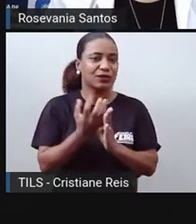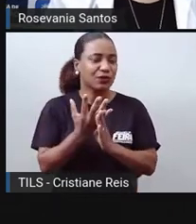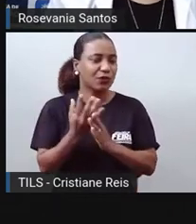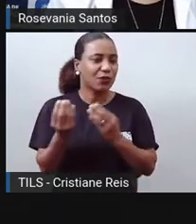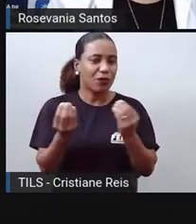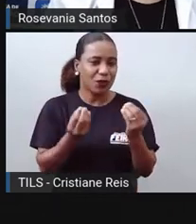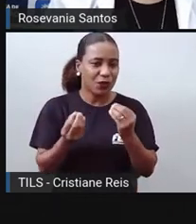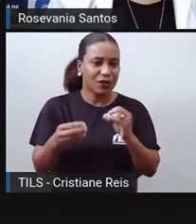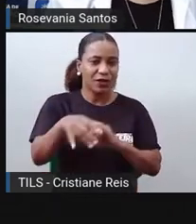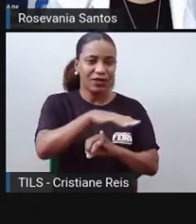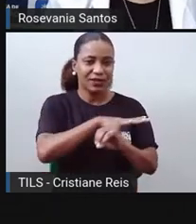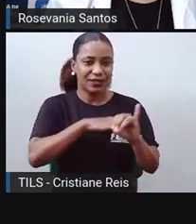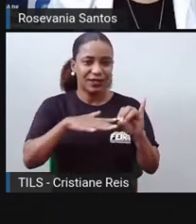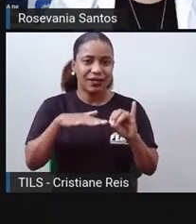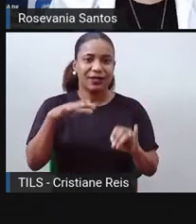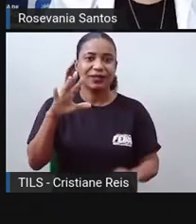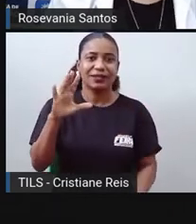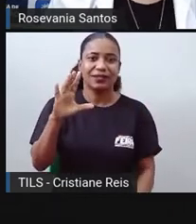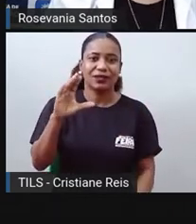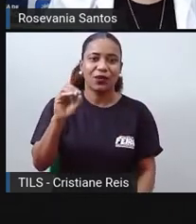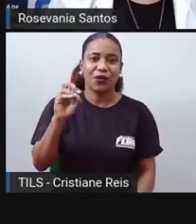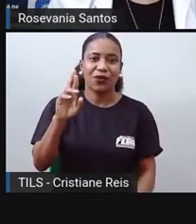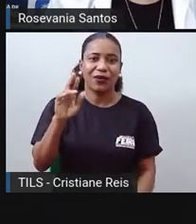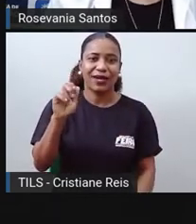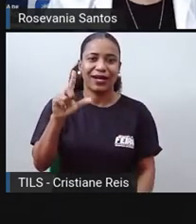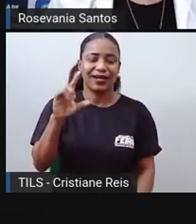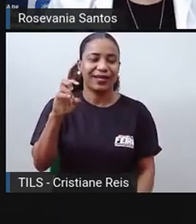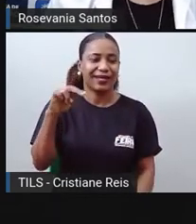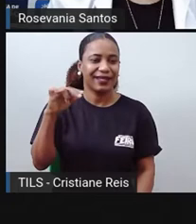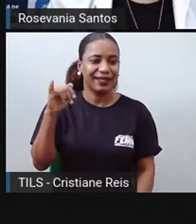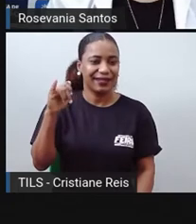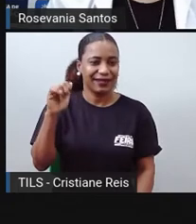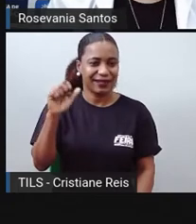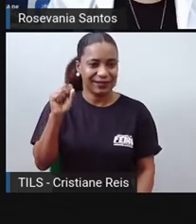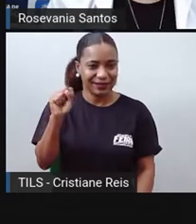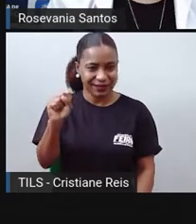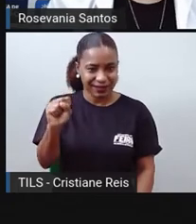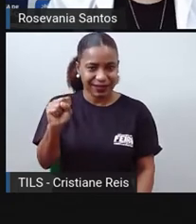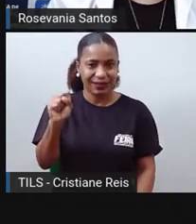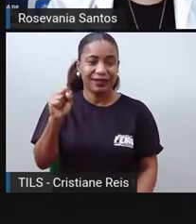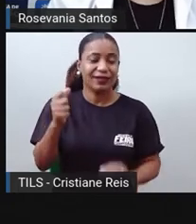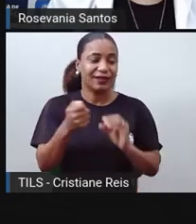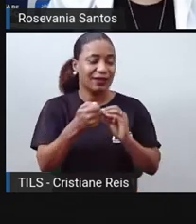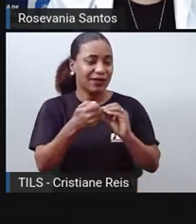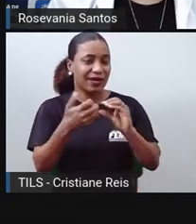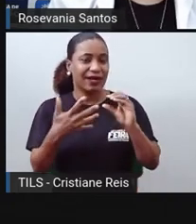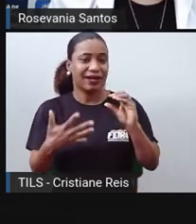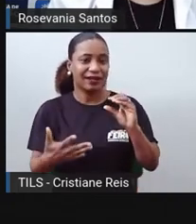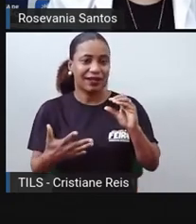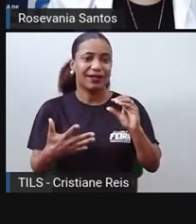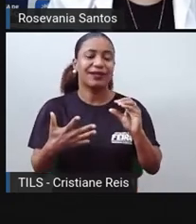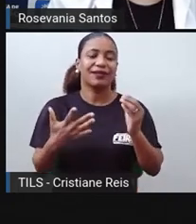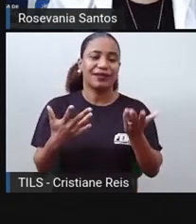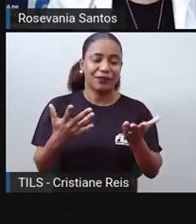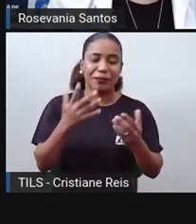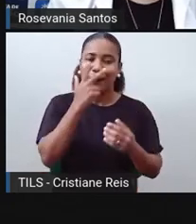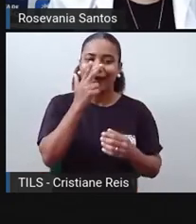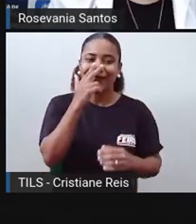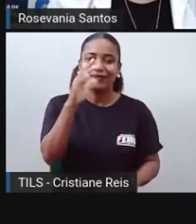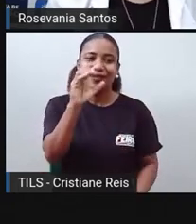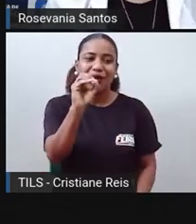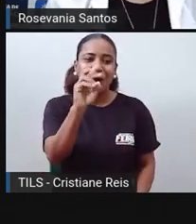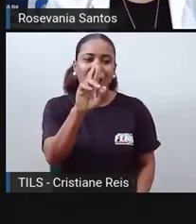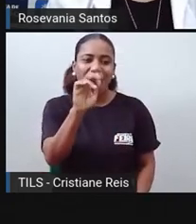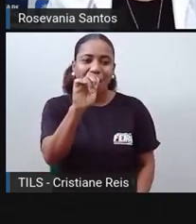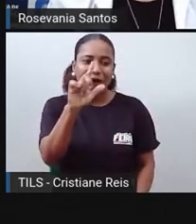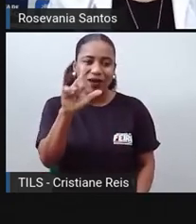são ilhas coralinhas, que o nome já vai dando ali, são ilhas que têm a característica de formação em forma de corais. É um tipo